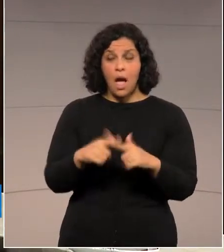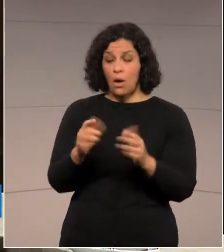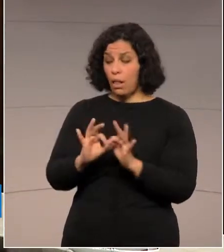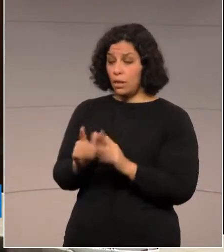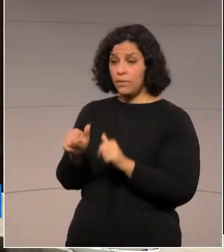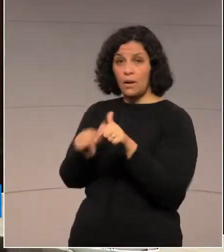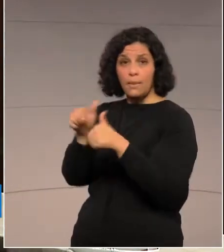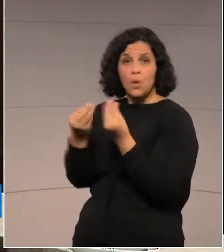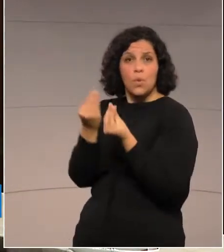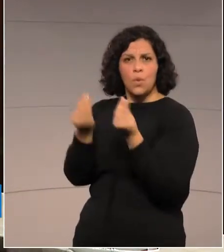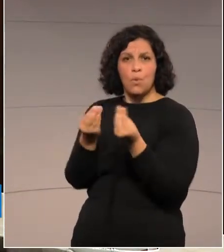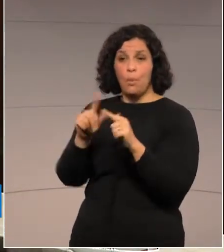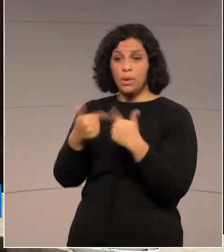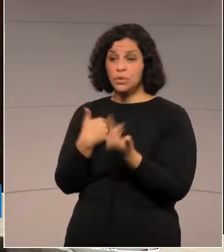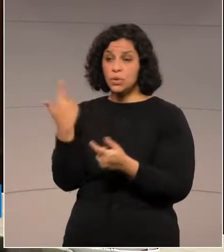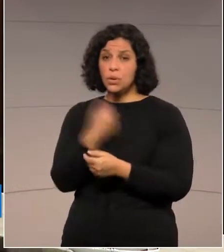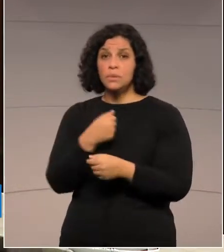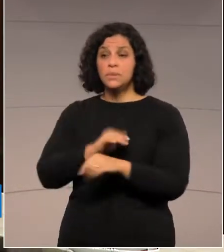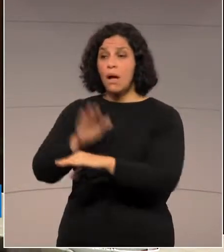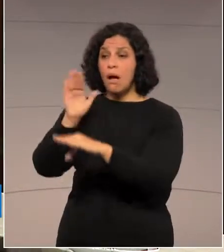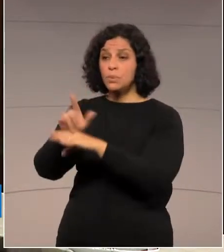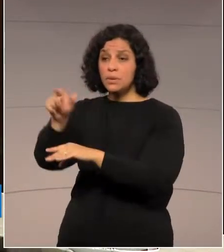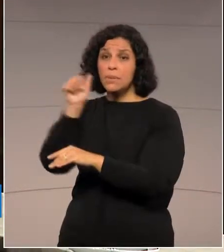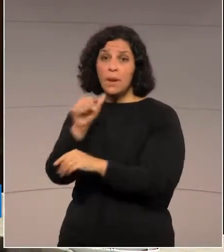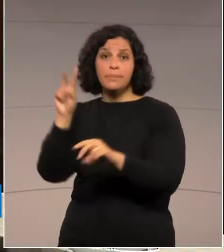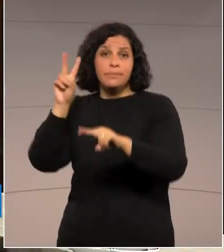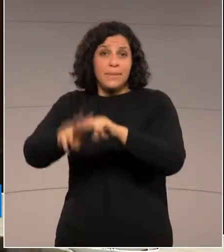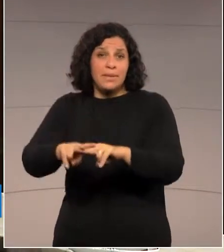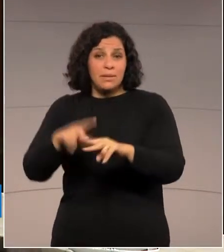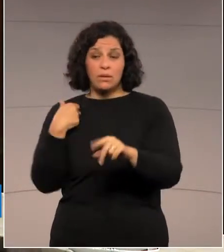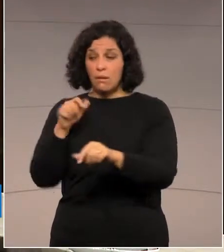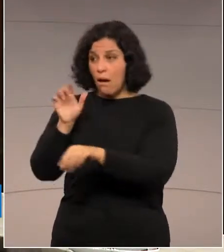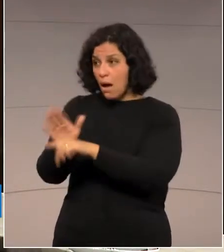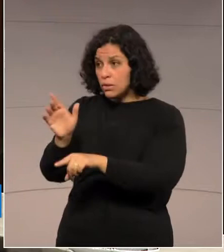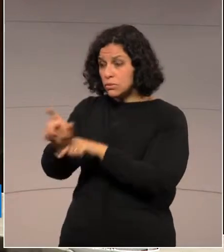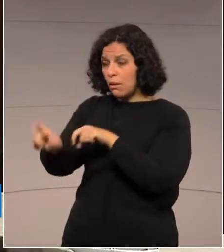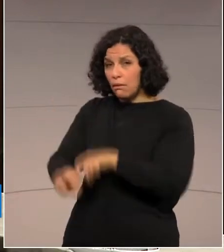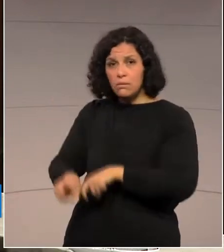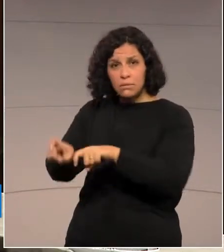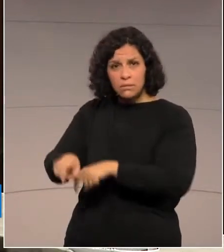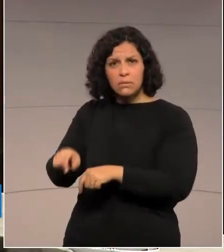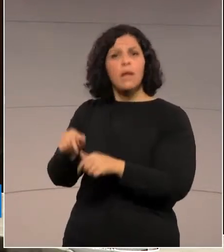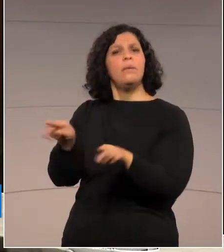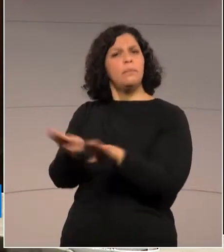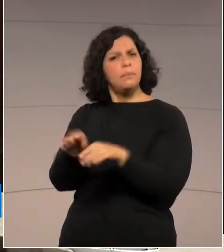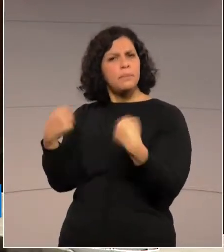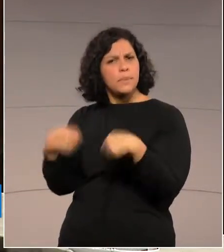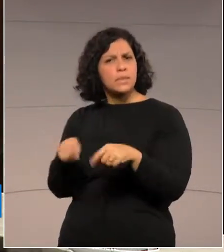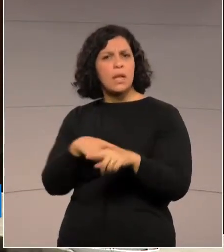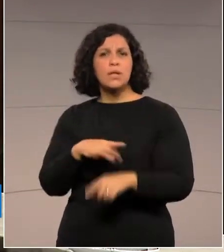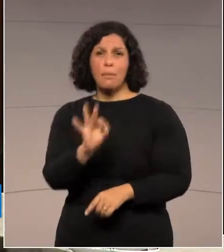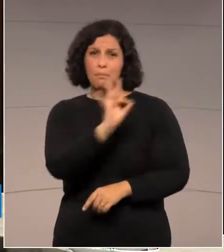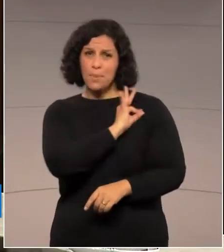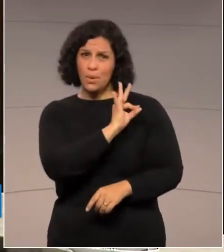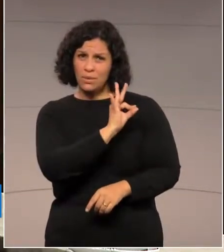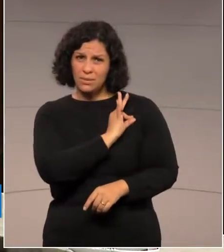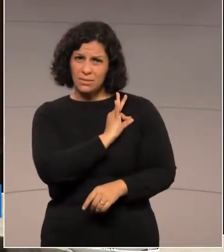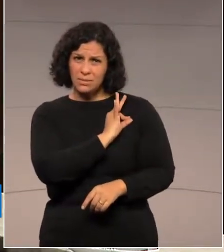nós precisamos ajudar os pequenos agricultores. Não pode ser um caso de polícia